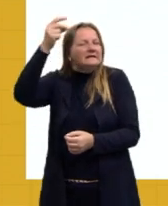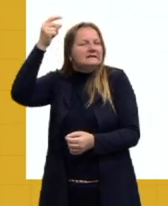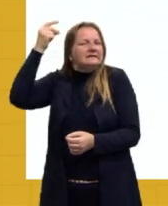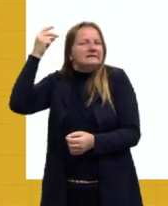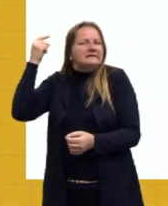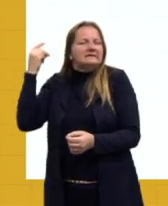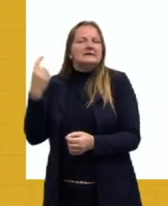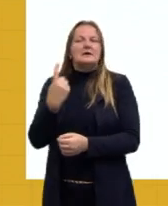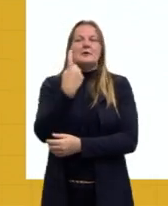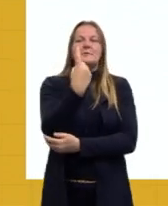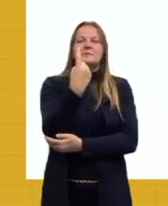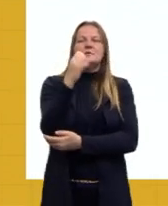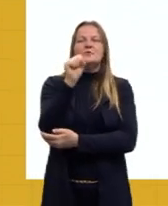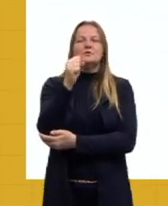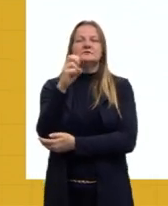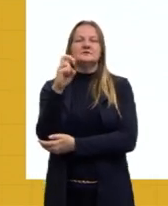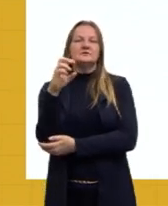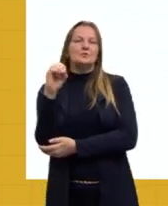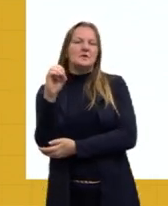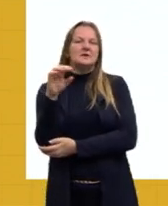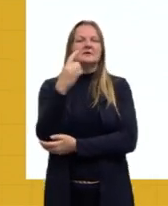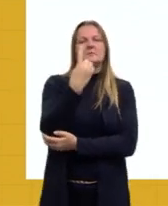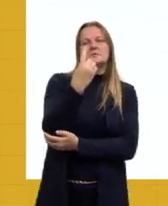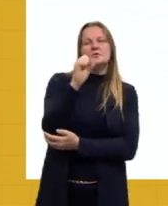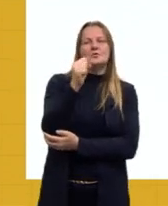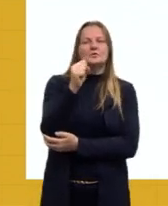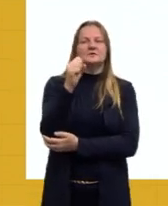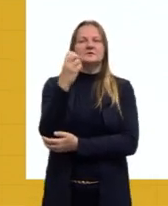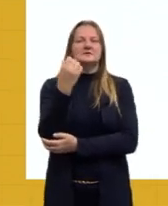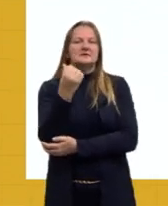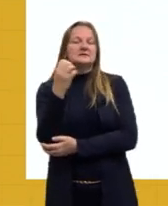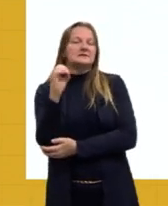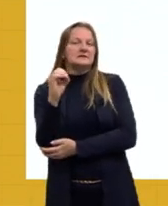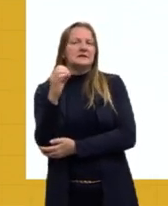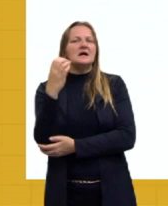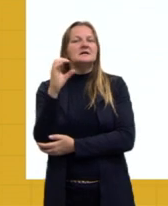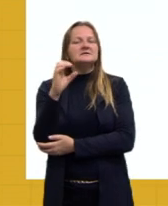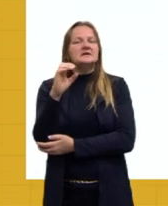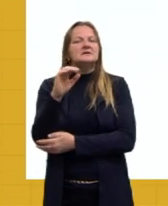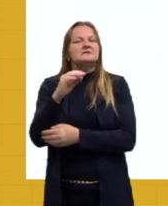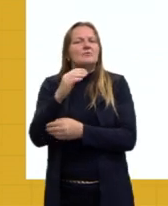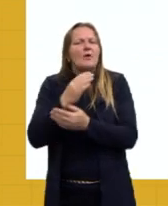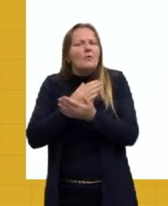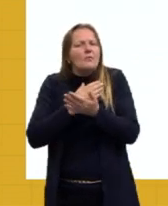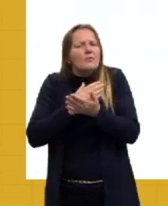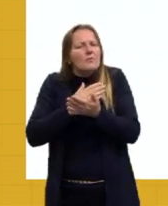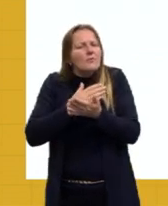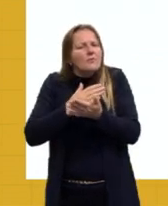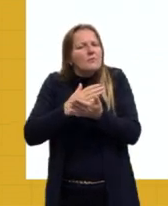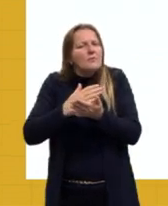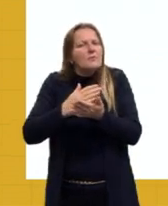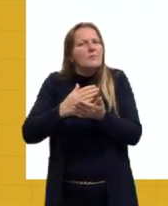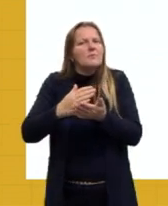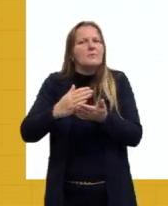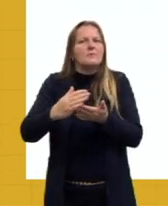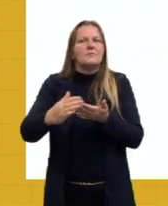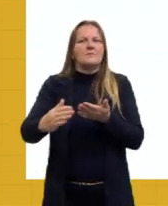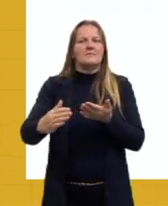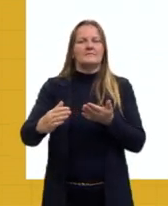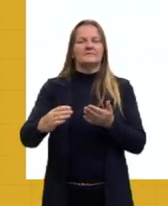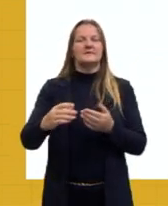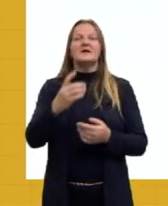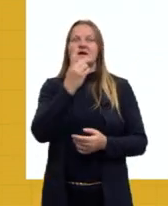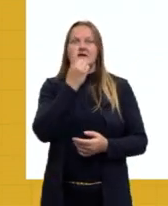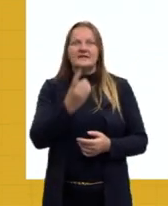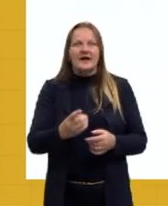lá em 1850, 60, então, a ciência, ela ainda engatinhava nesse sentido, né? Então, Darwin